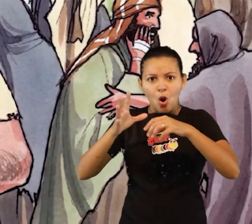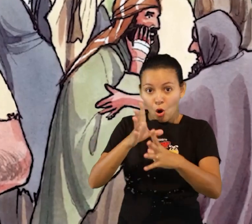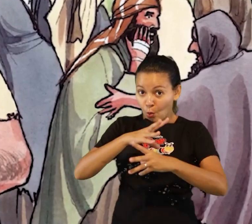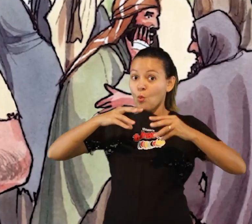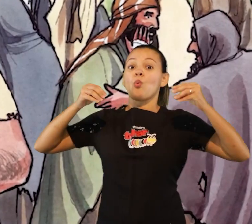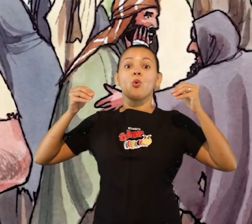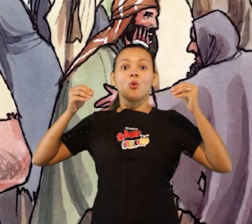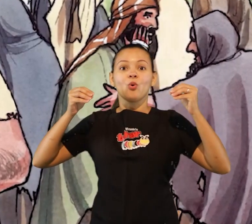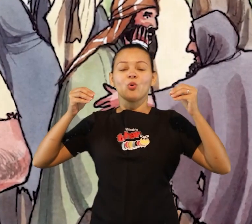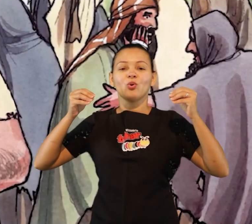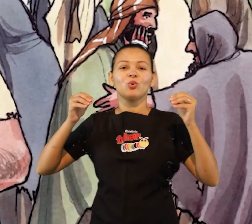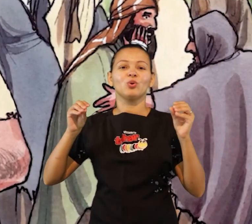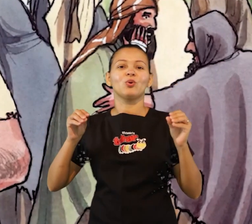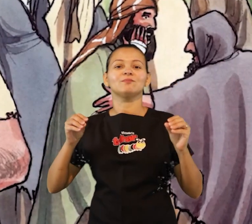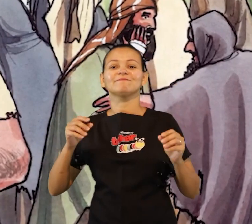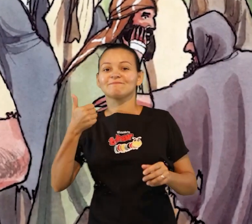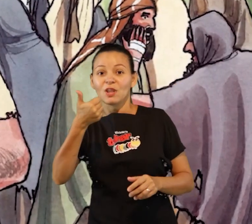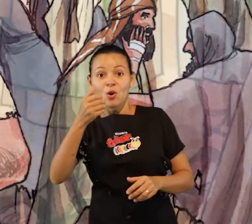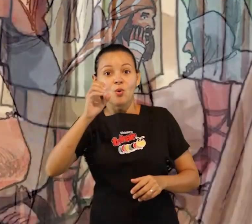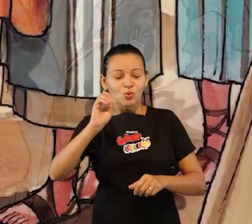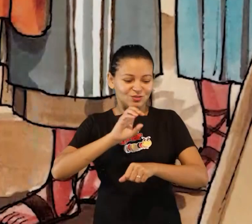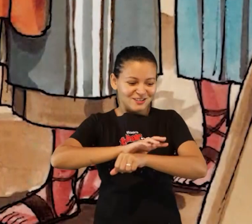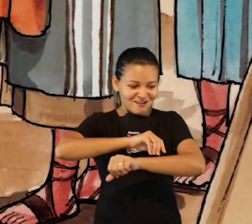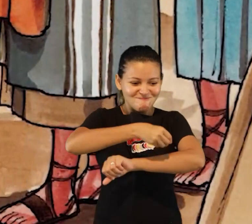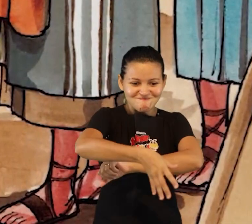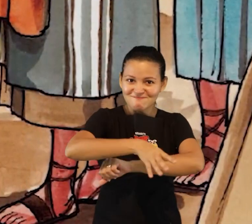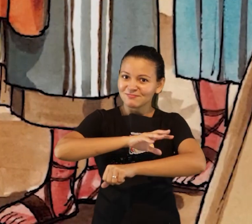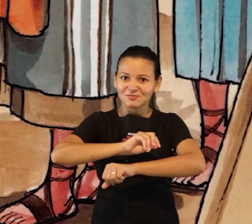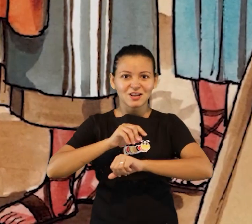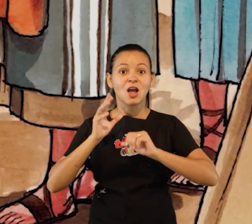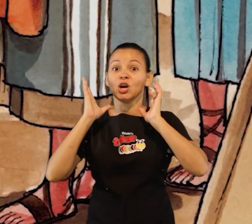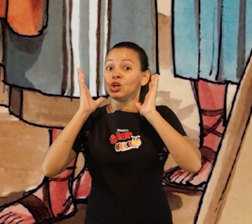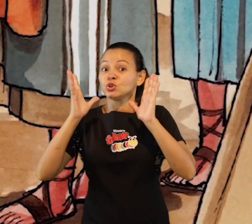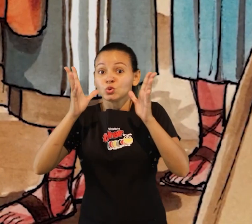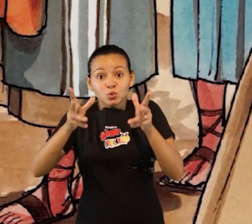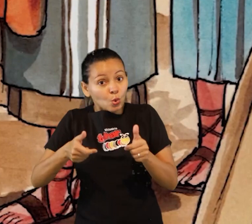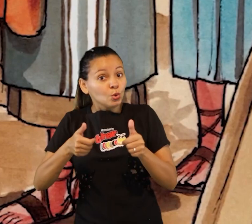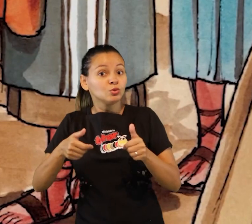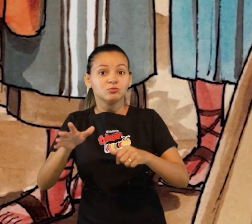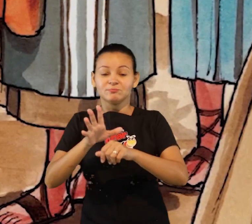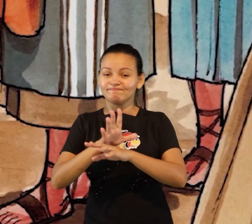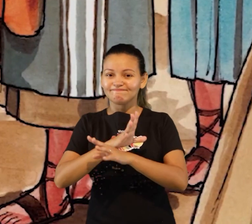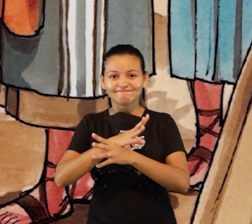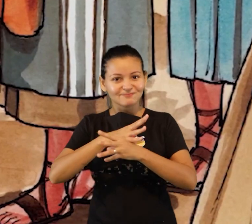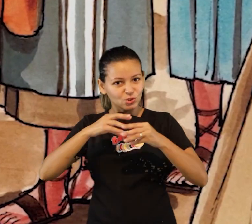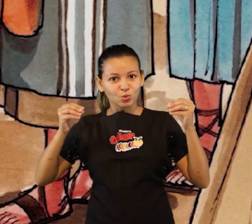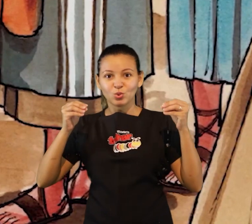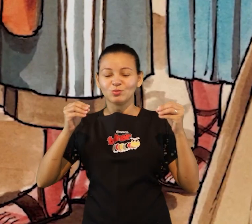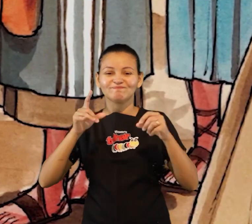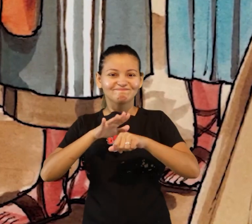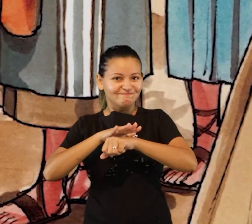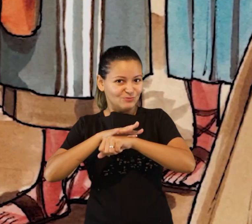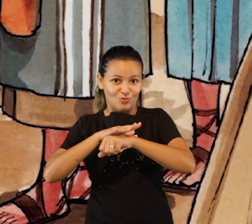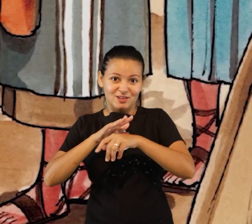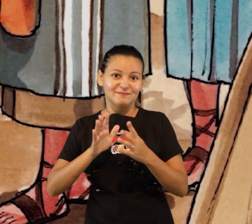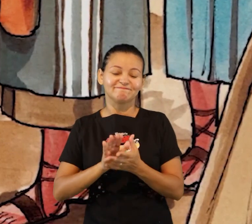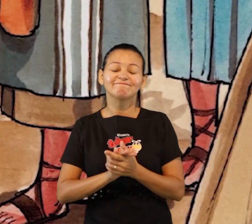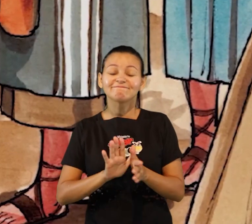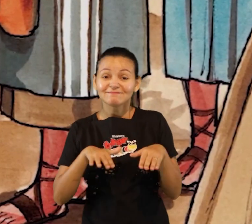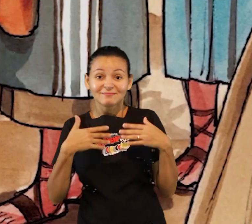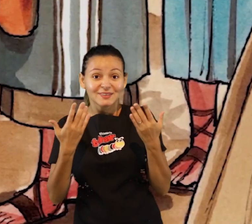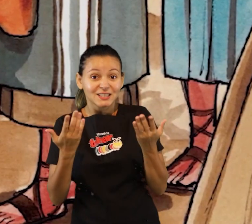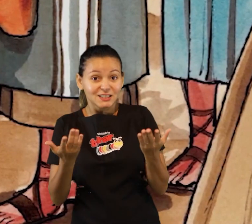louvando a Deus em voz alta ajoelhou-se aos pés de Jesus e lhe agradeceu Jesus disse